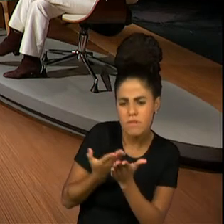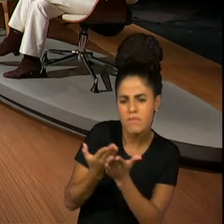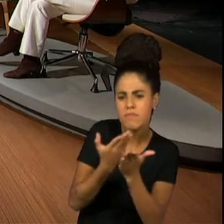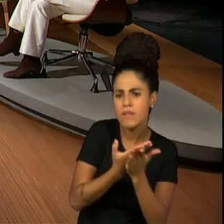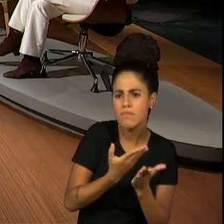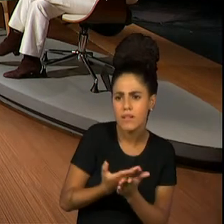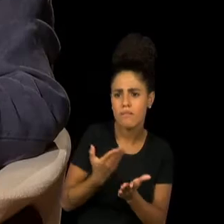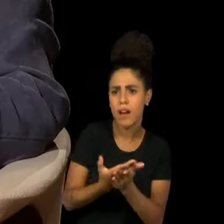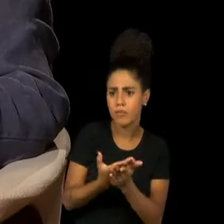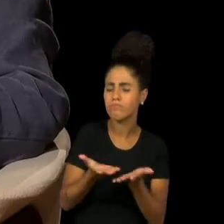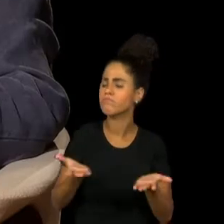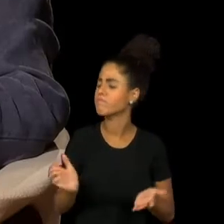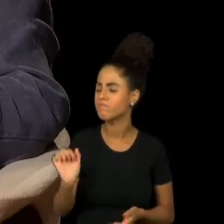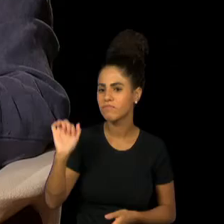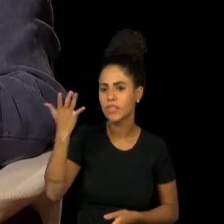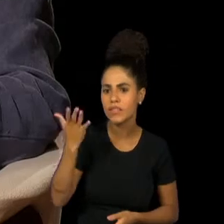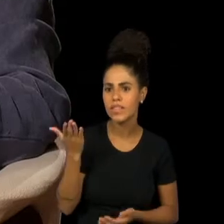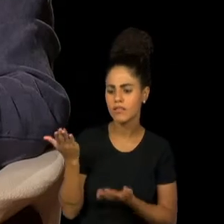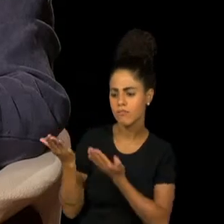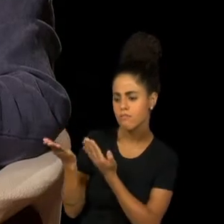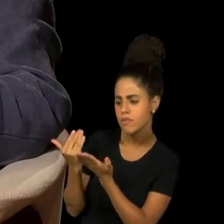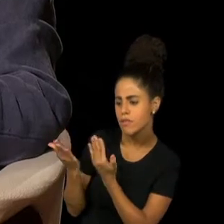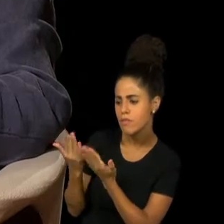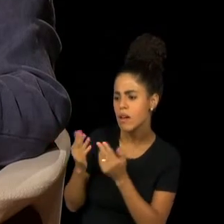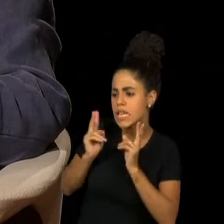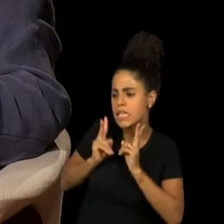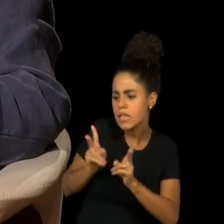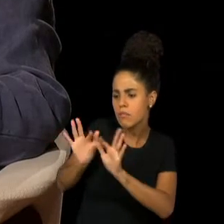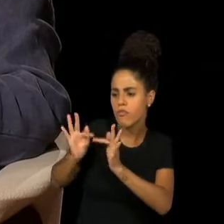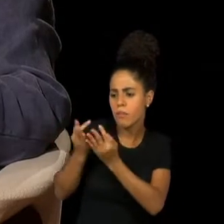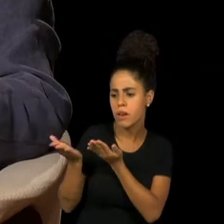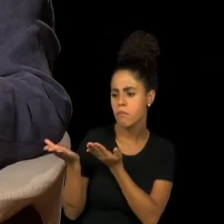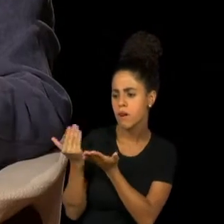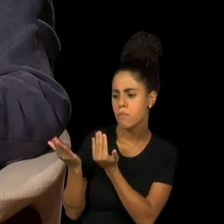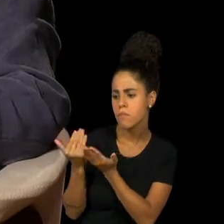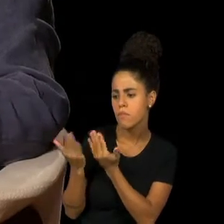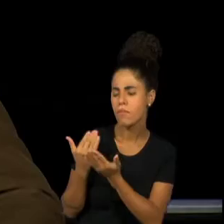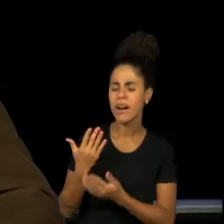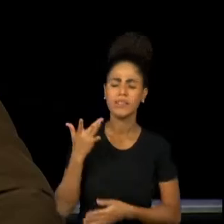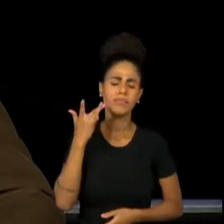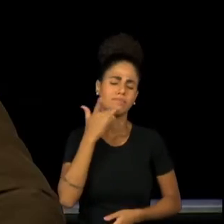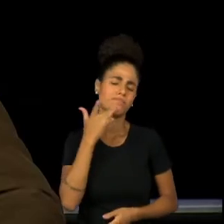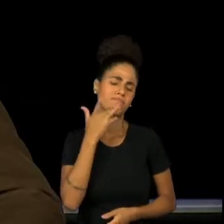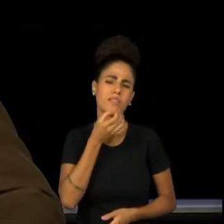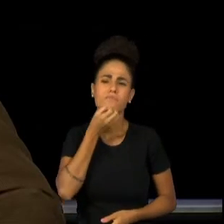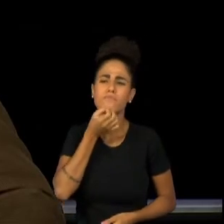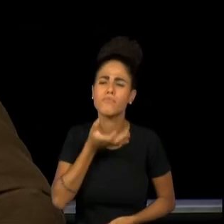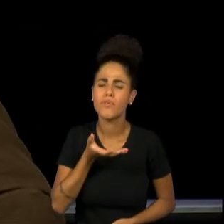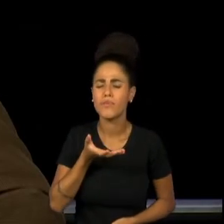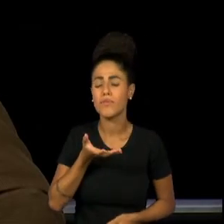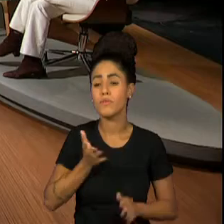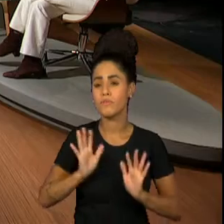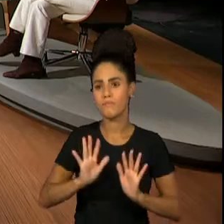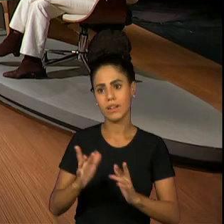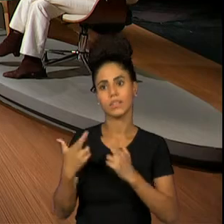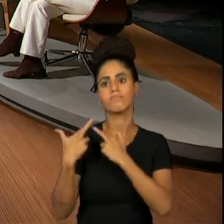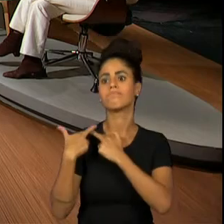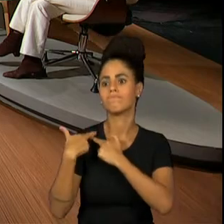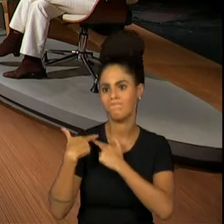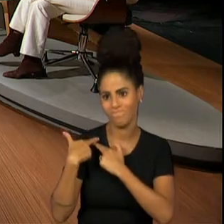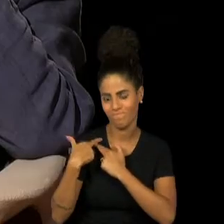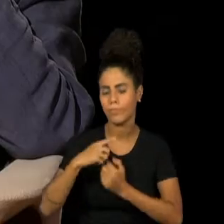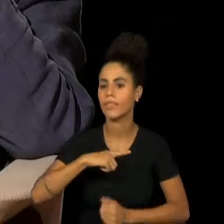pai também. Acho que o diálogo que nós tínhamos era um diálogo delicioso. Agora, tem um peso, lógico, as pessoas